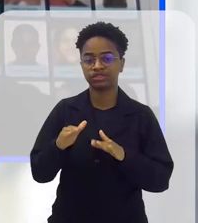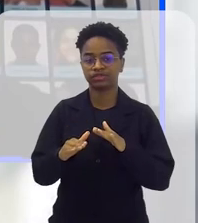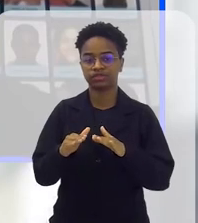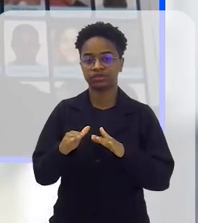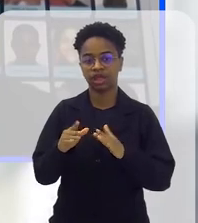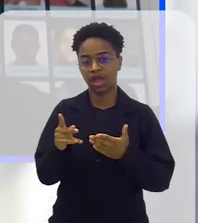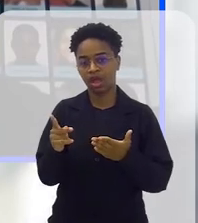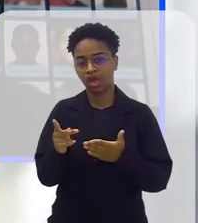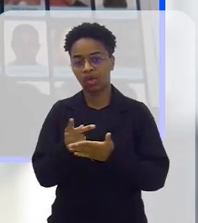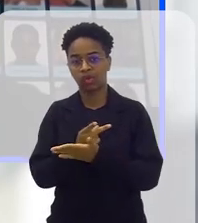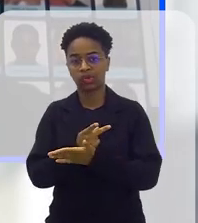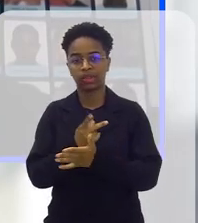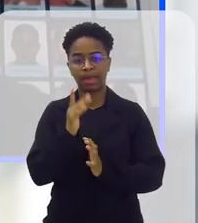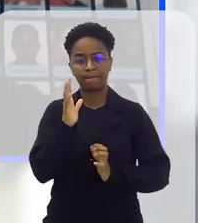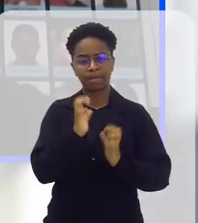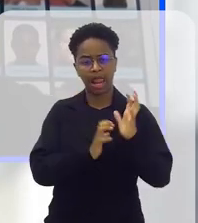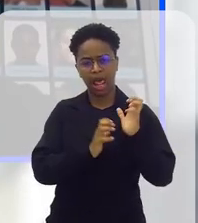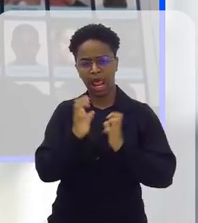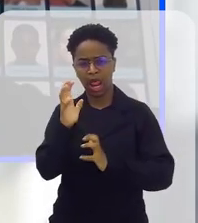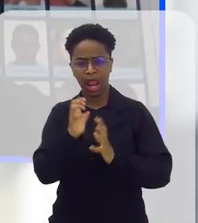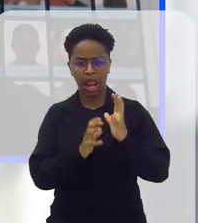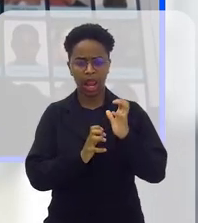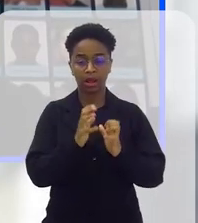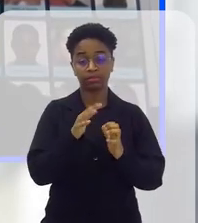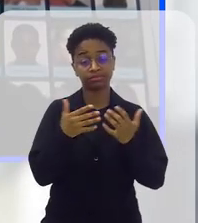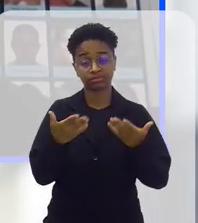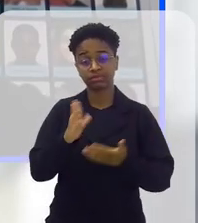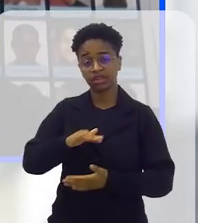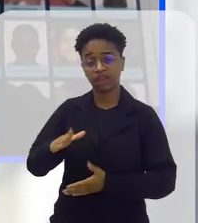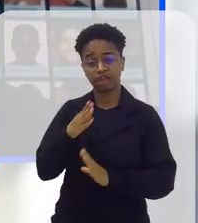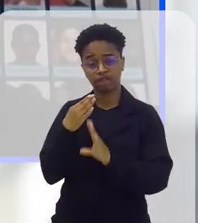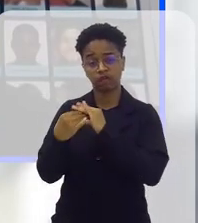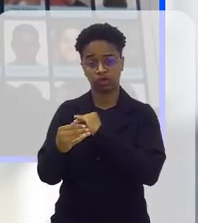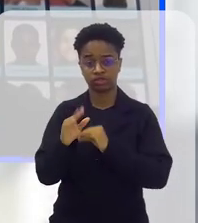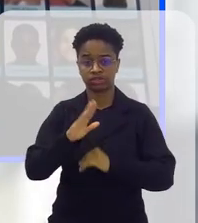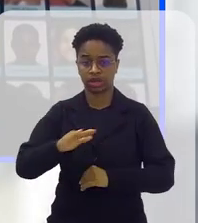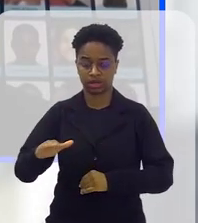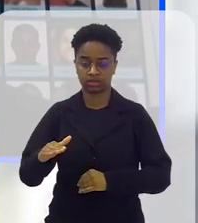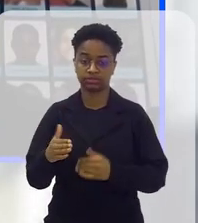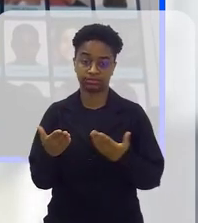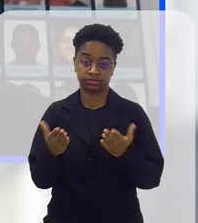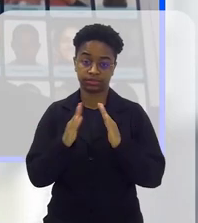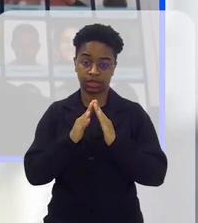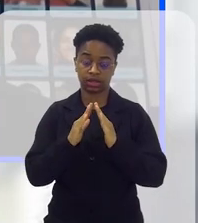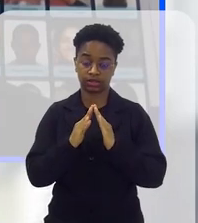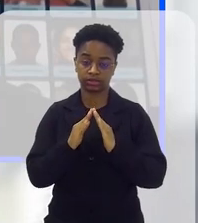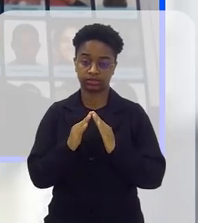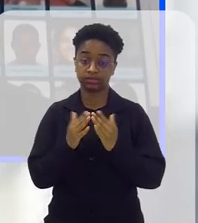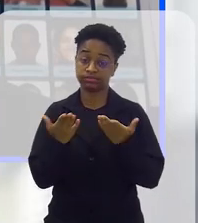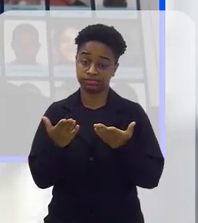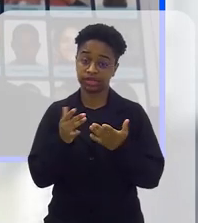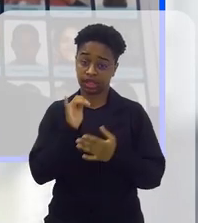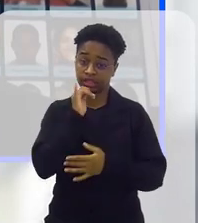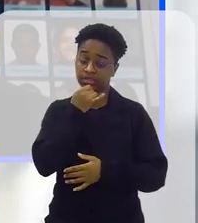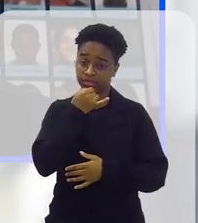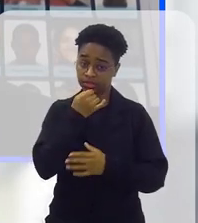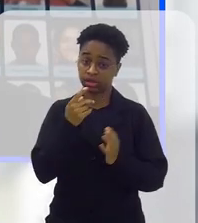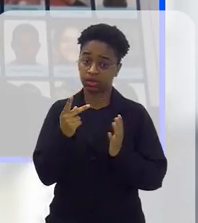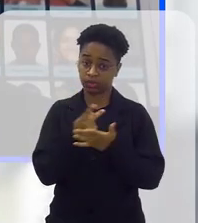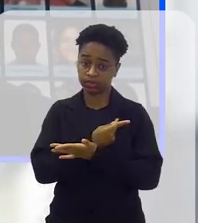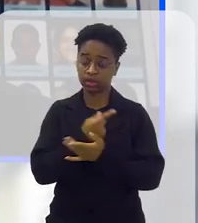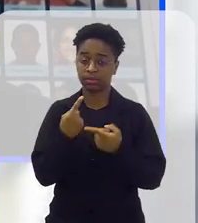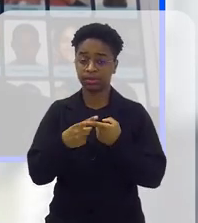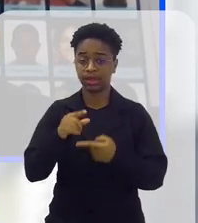vezes acontece, o conflito, desentendimento, acaba a criança fugindo do seu lar. Isso é um dado muito